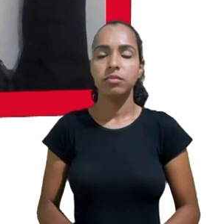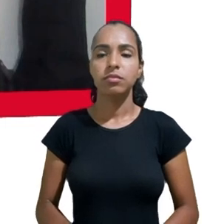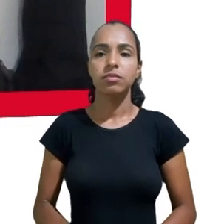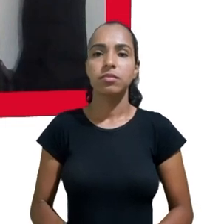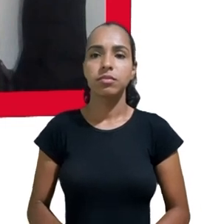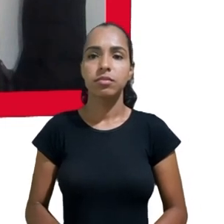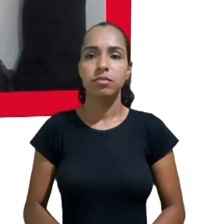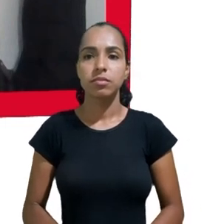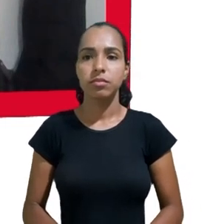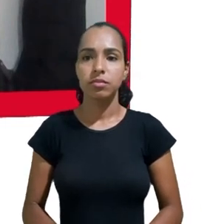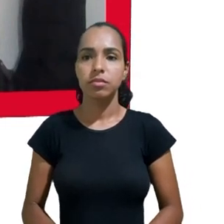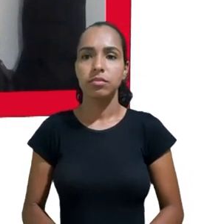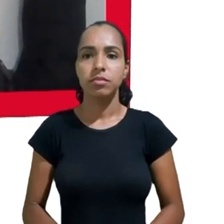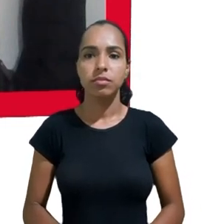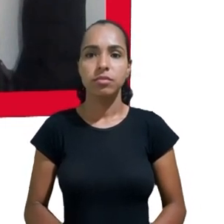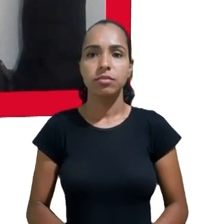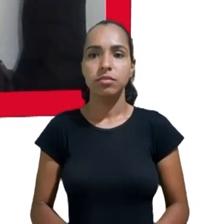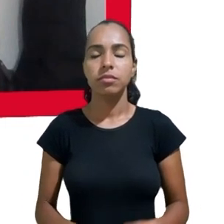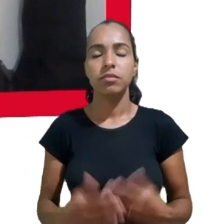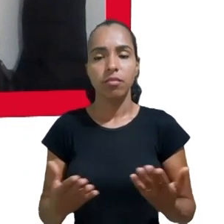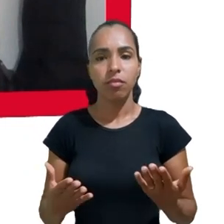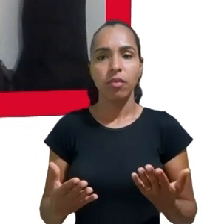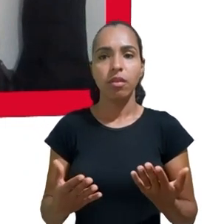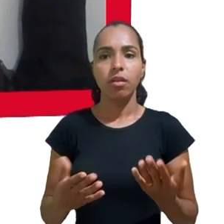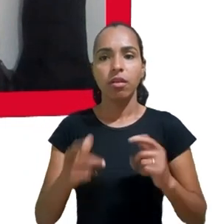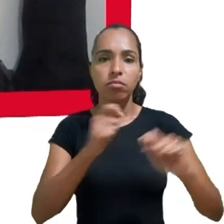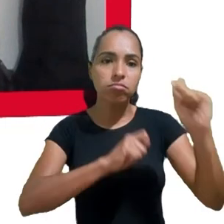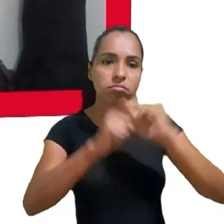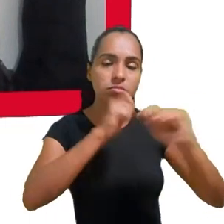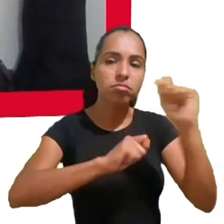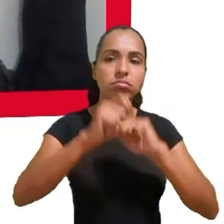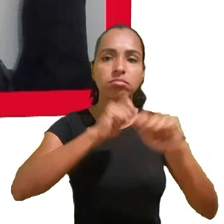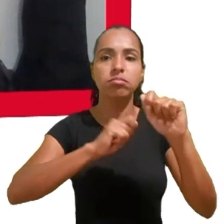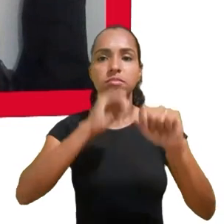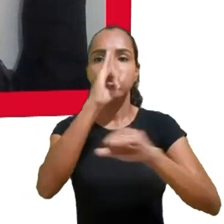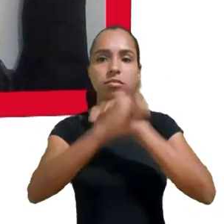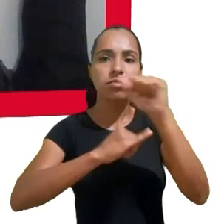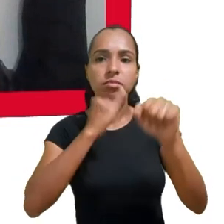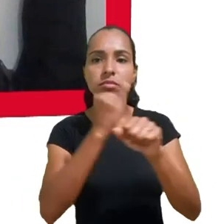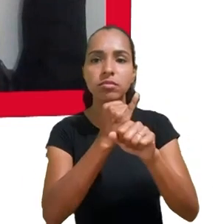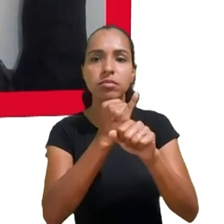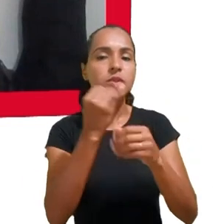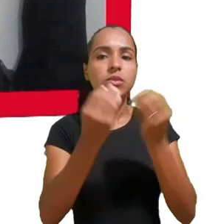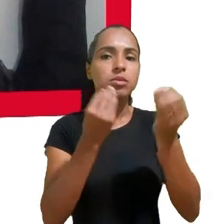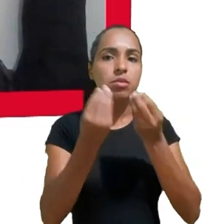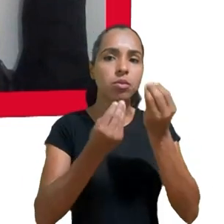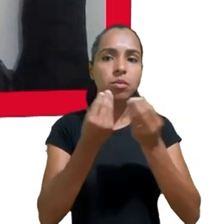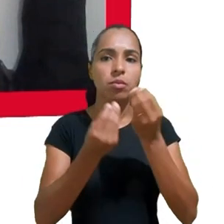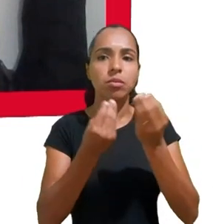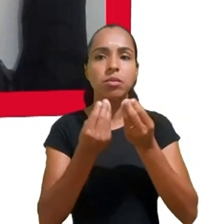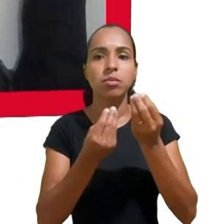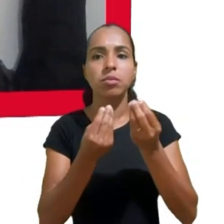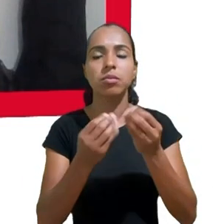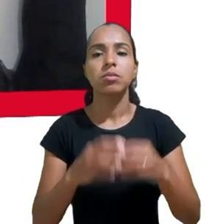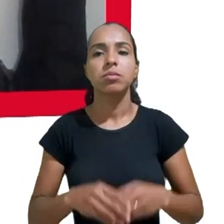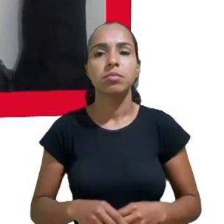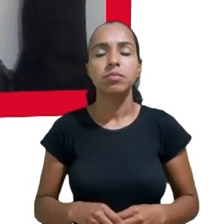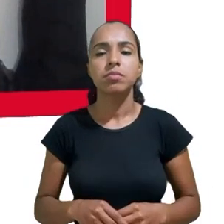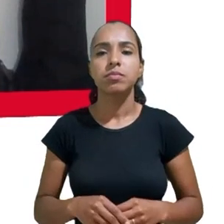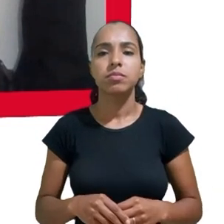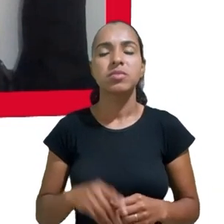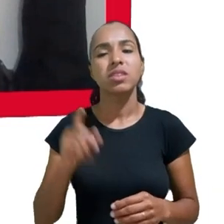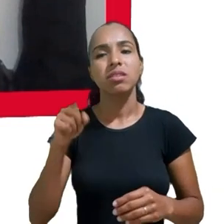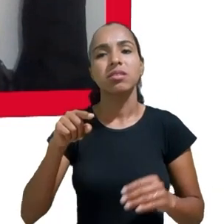as economias de aplicação de internet estão imbricadas numa transformação mais profunda de capitalismo